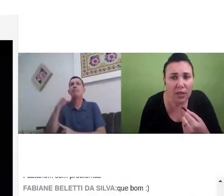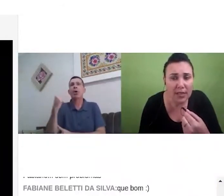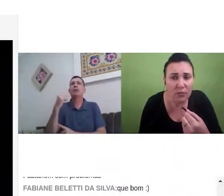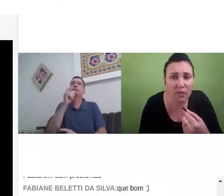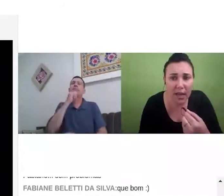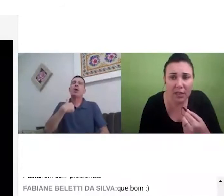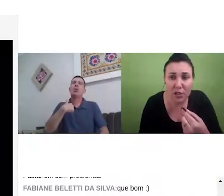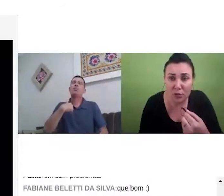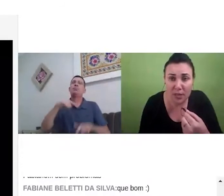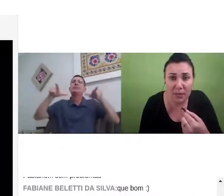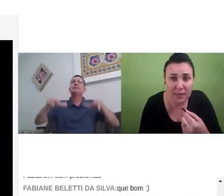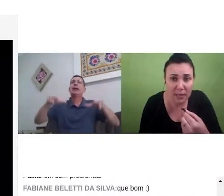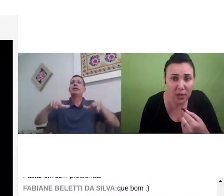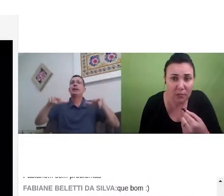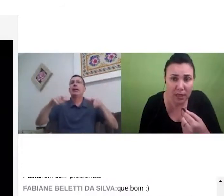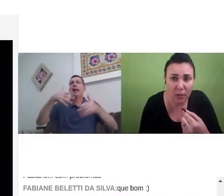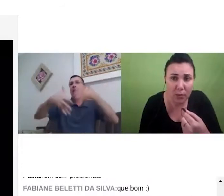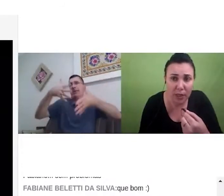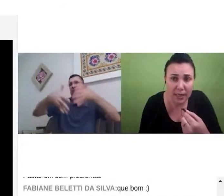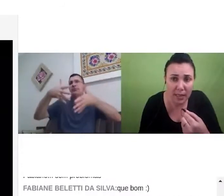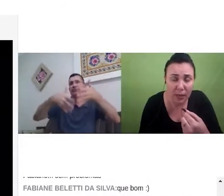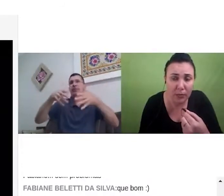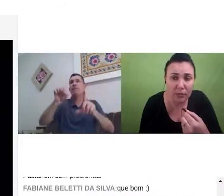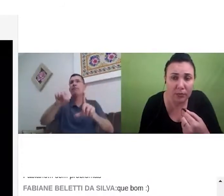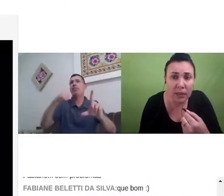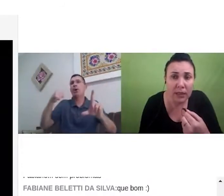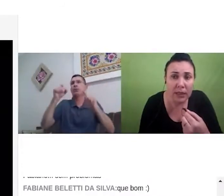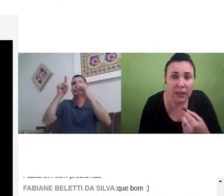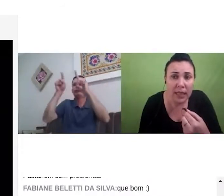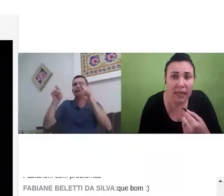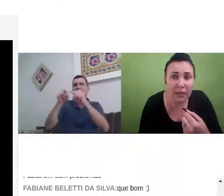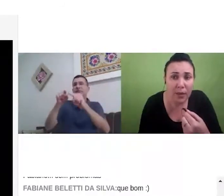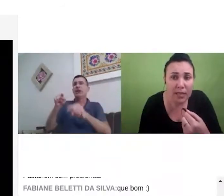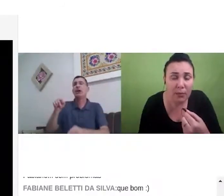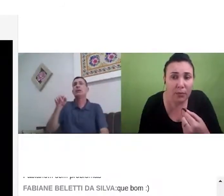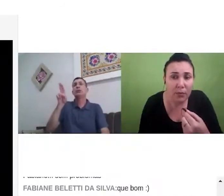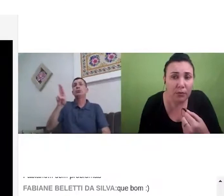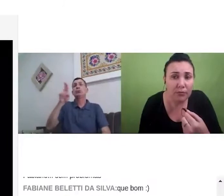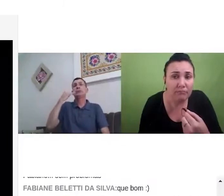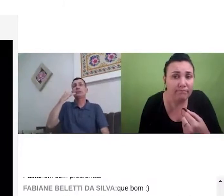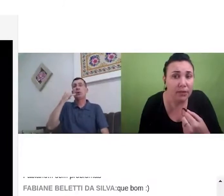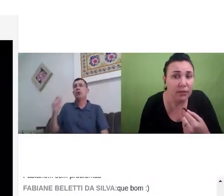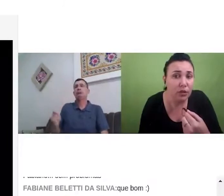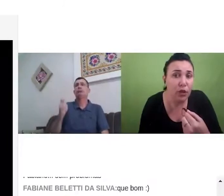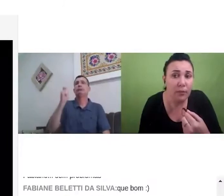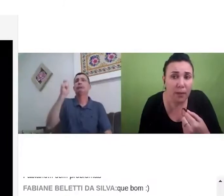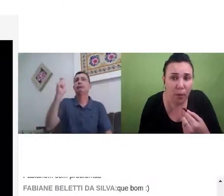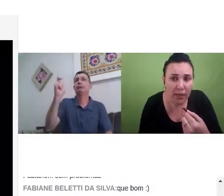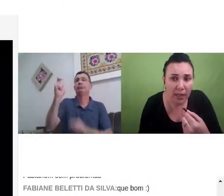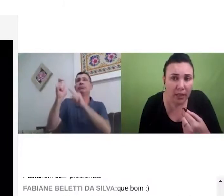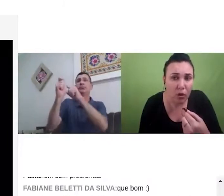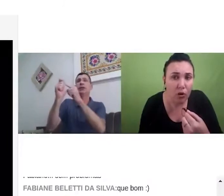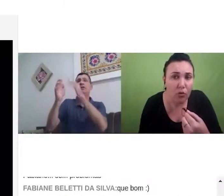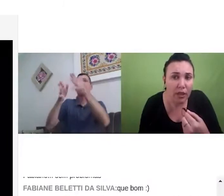agora, qual a utilização de celular que a gente usa bastante na comunicação, né, por exemplo, se eu for a